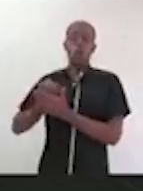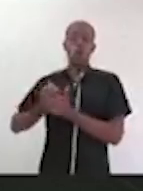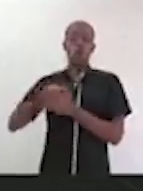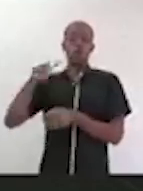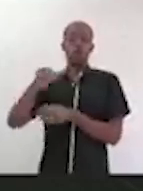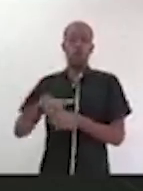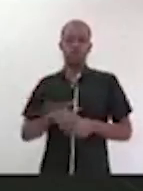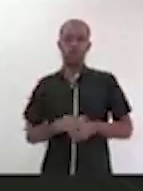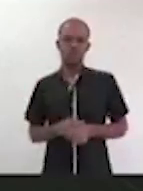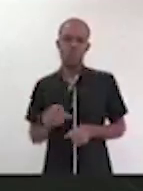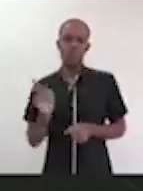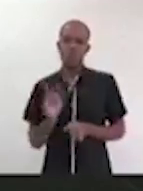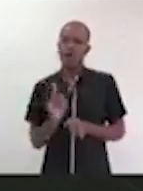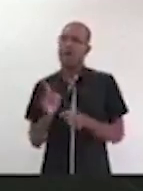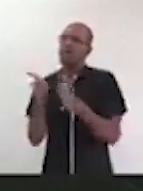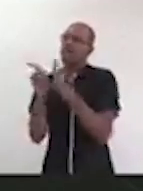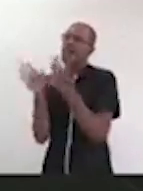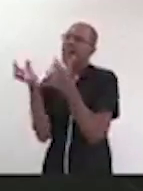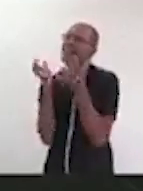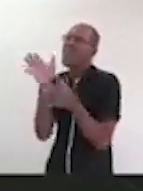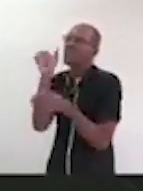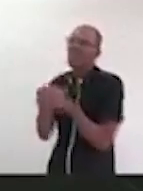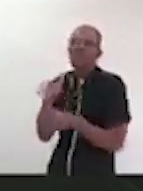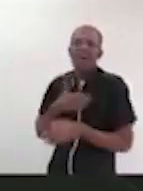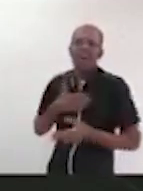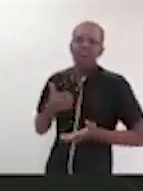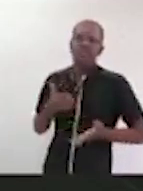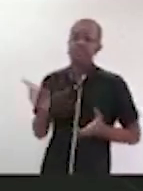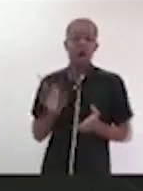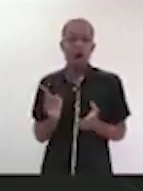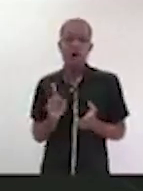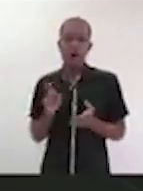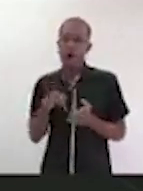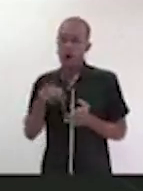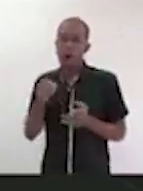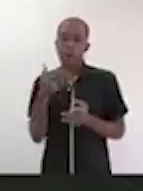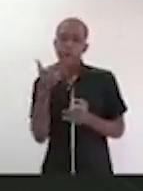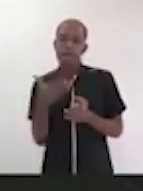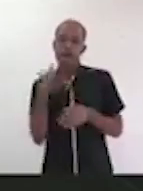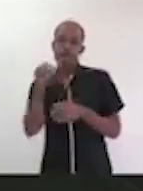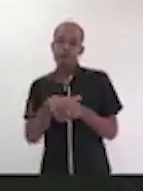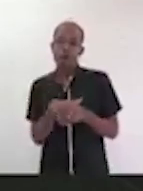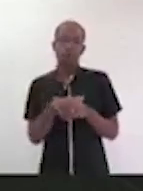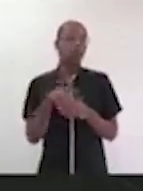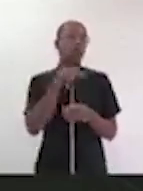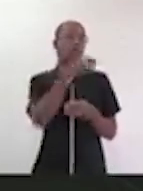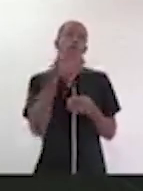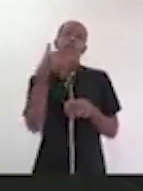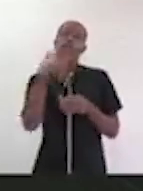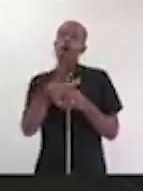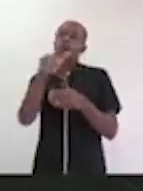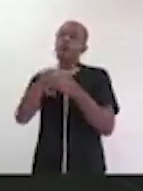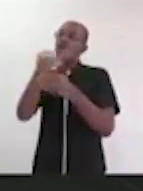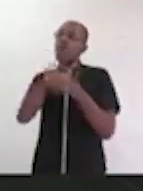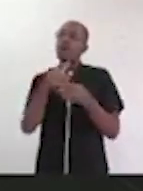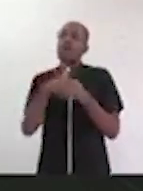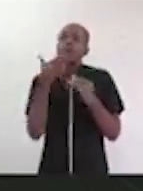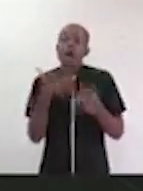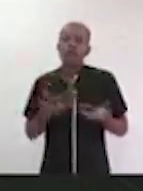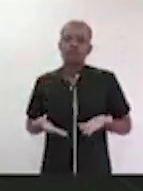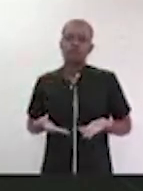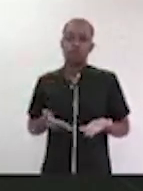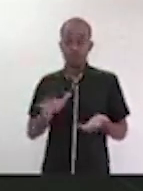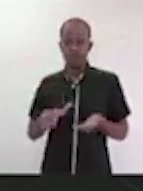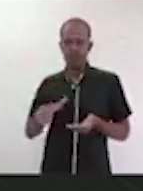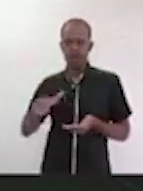perguntar se a gente queria votar nele. Havia uma divisão da comunidade. Fulano pede voto aqui e não sei quem pede voto ali. Então, quando você cresce achando que